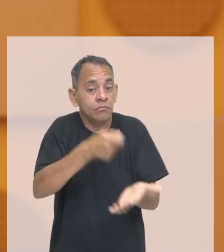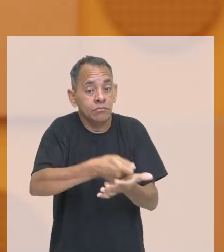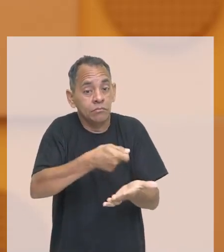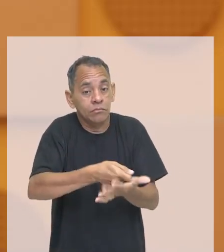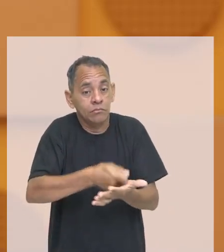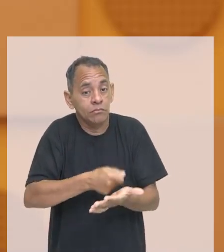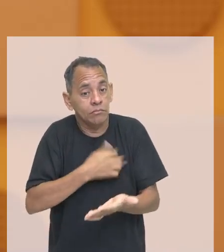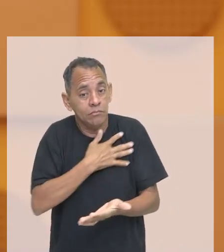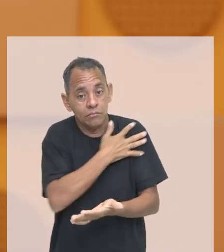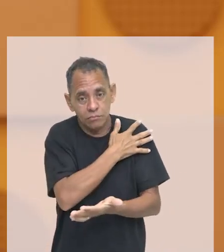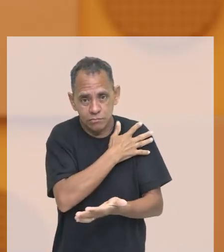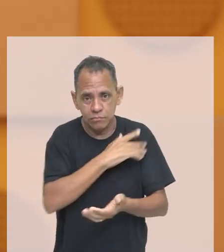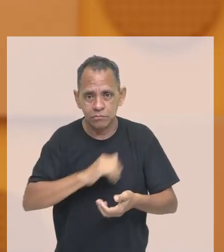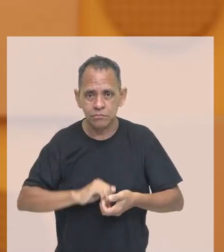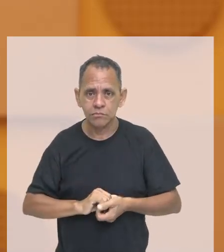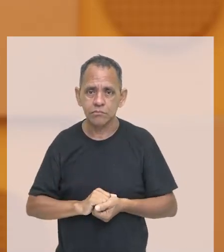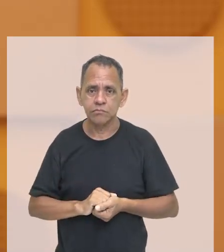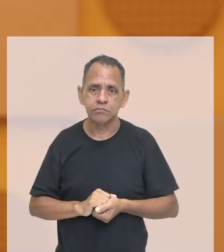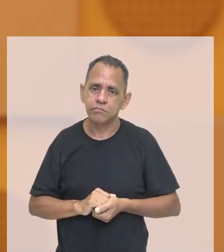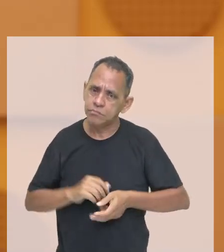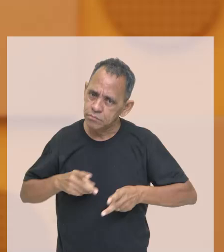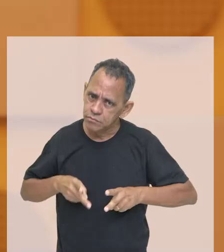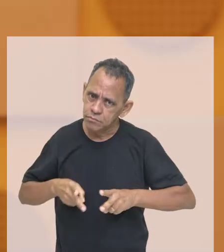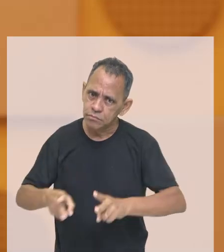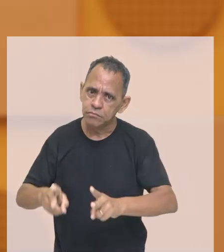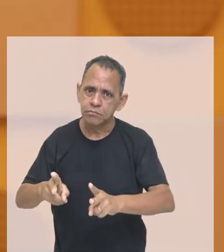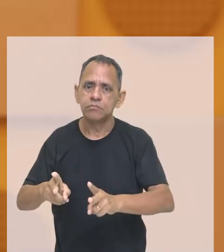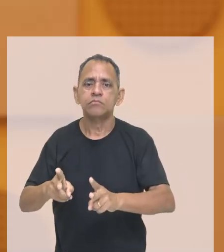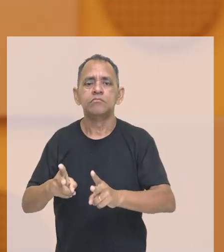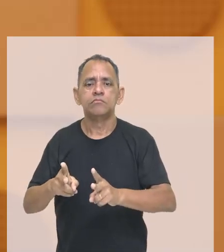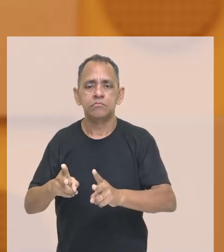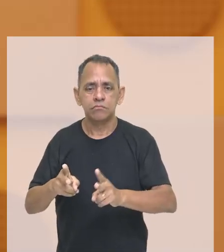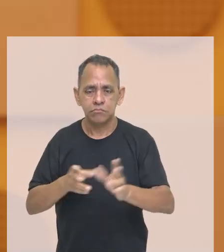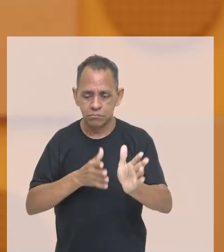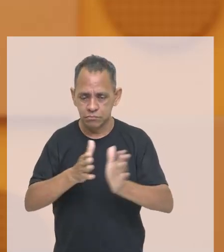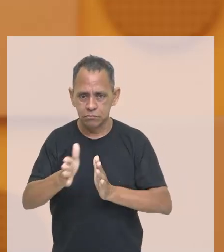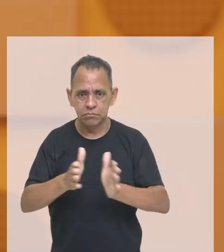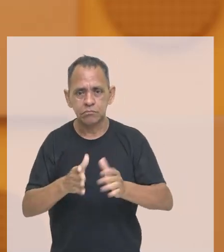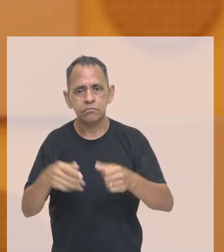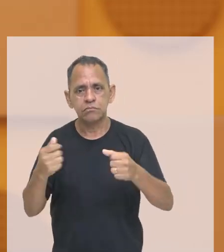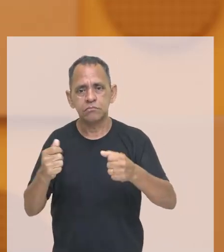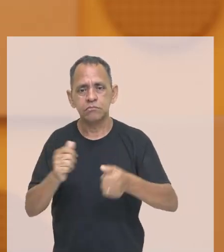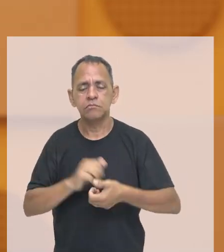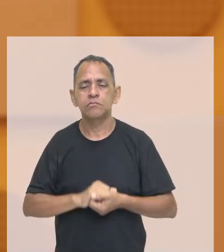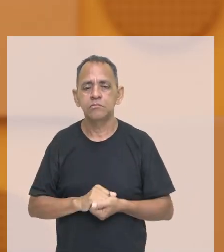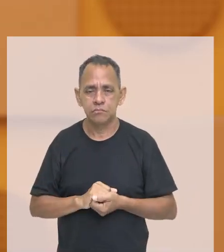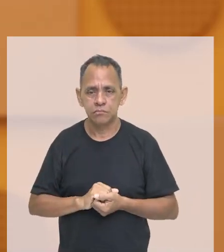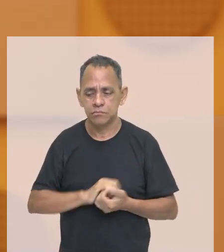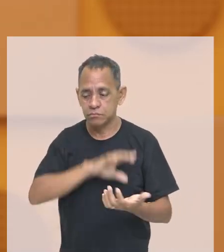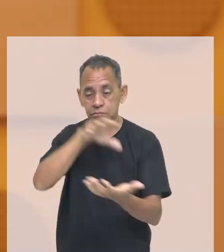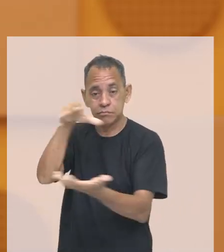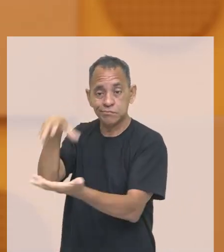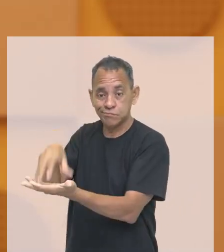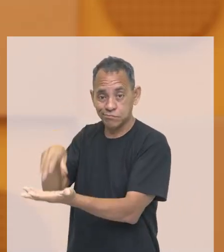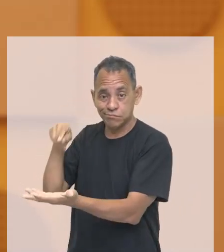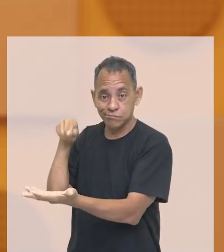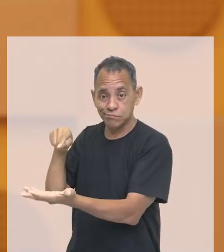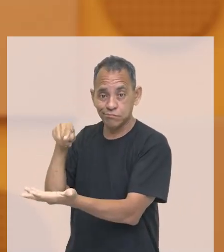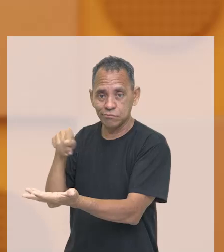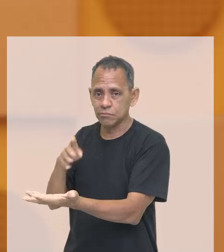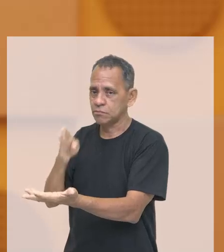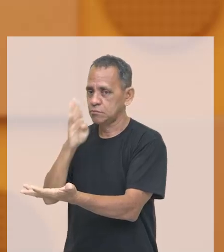um ano necessário para que a oposição fosse silenciada, e que, de certa forma, a situação dos militares não fosse